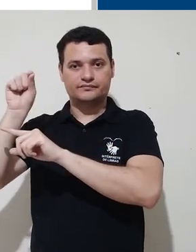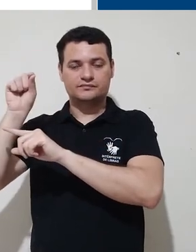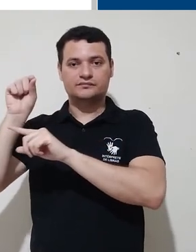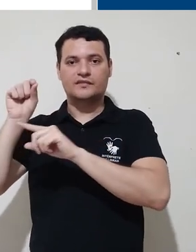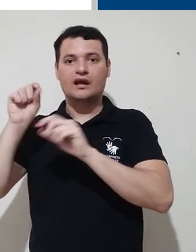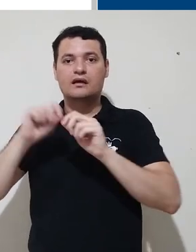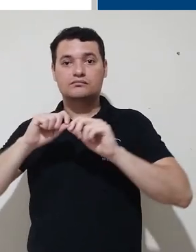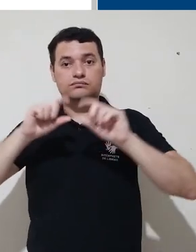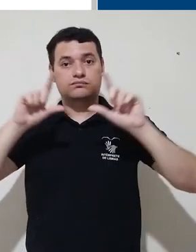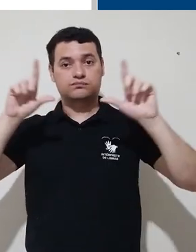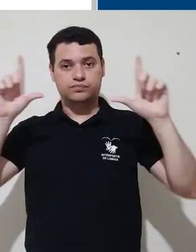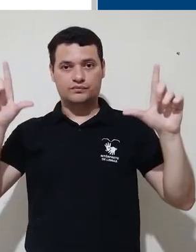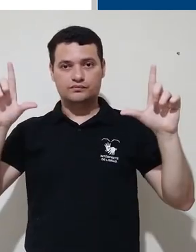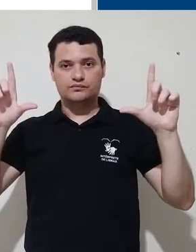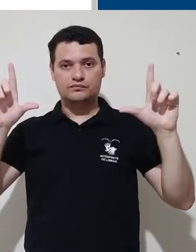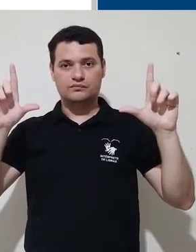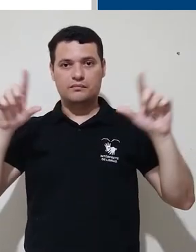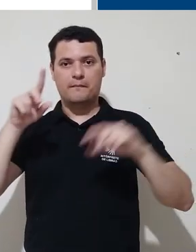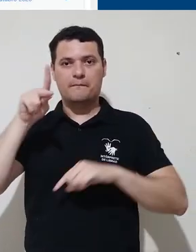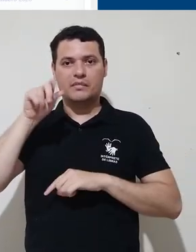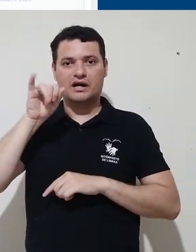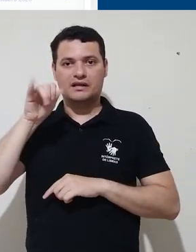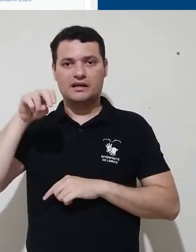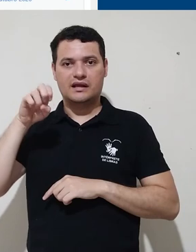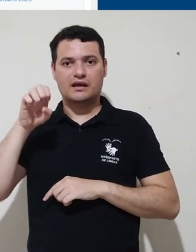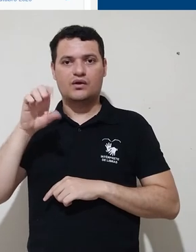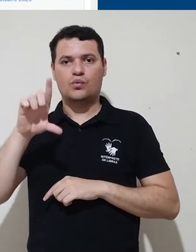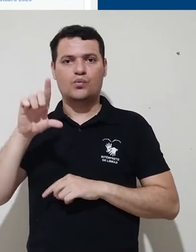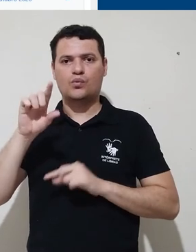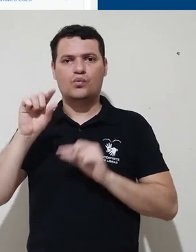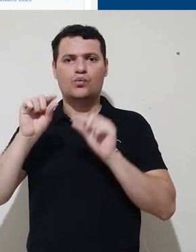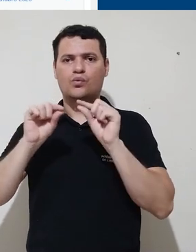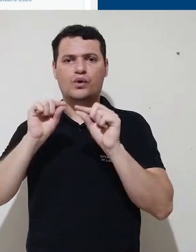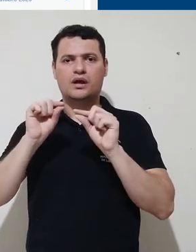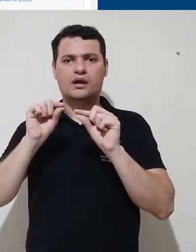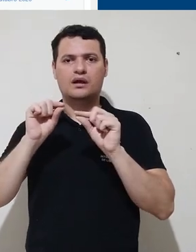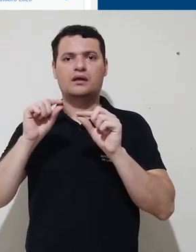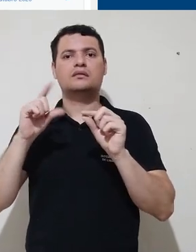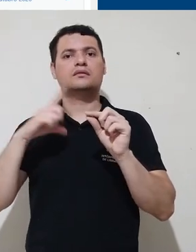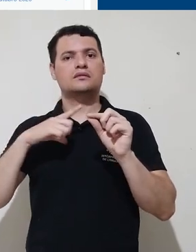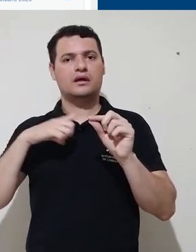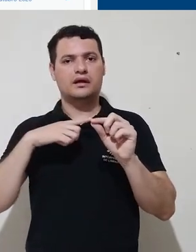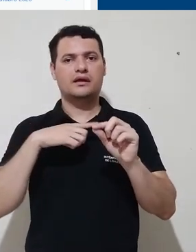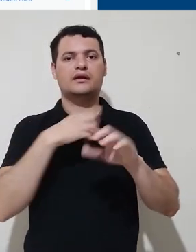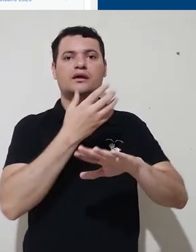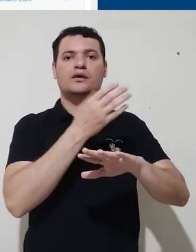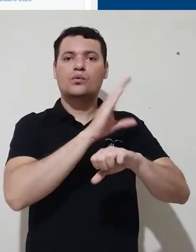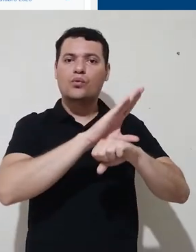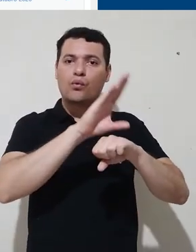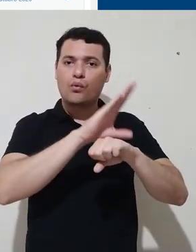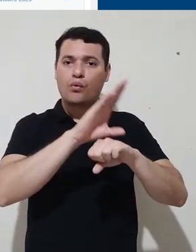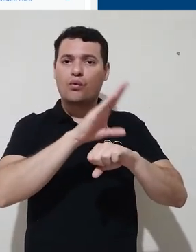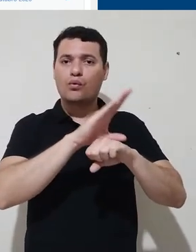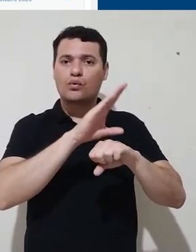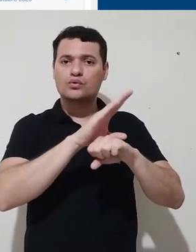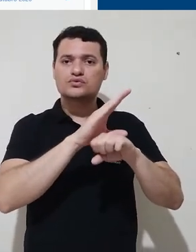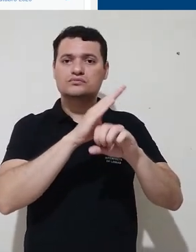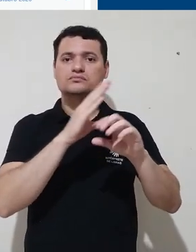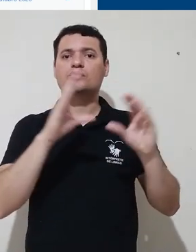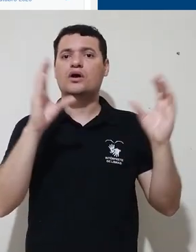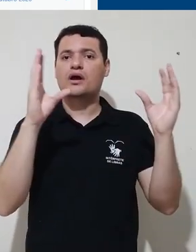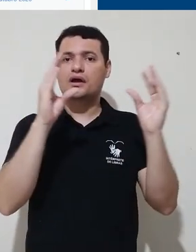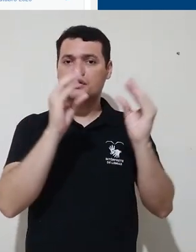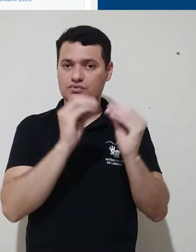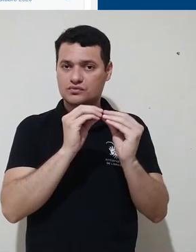podemos escolher, no menu que abriu, a opção painel. o que eu tenho na seção de painel? Eu vou ter um